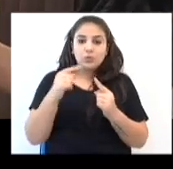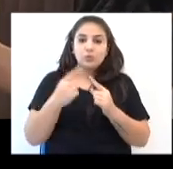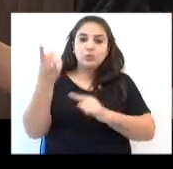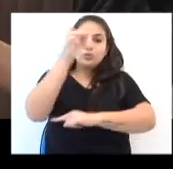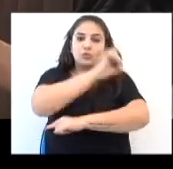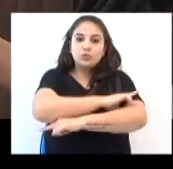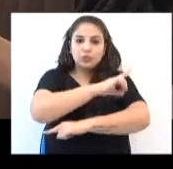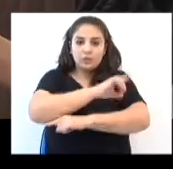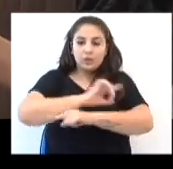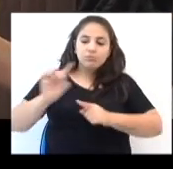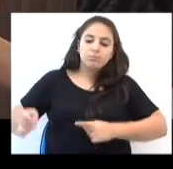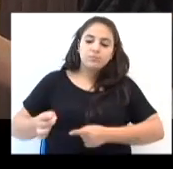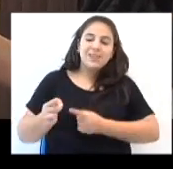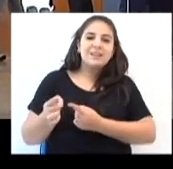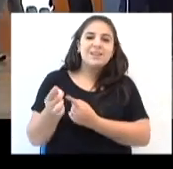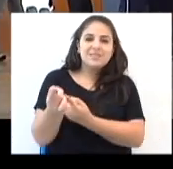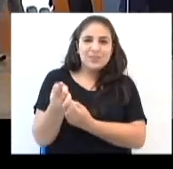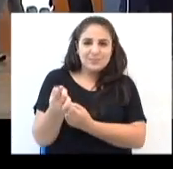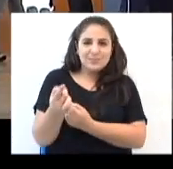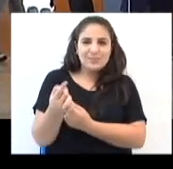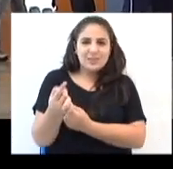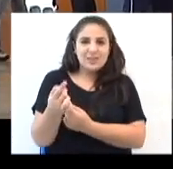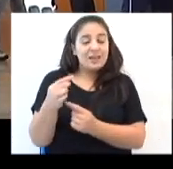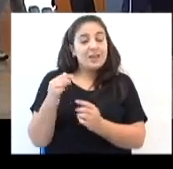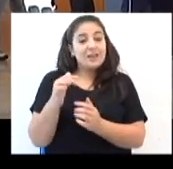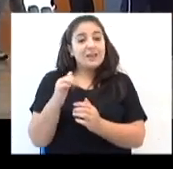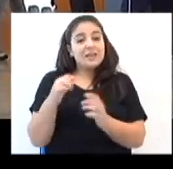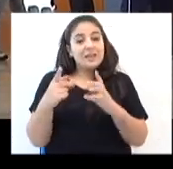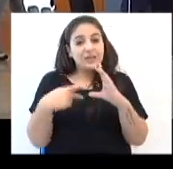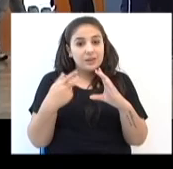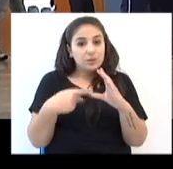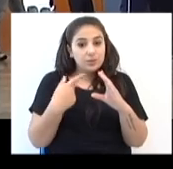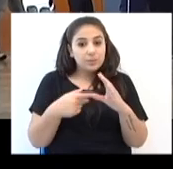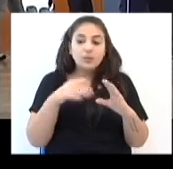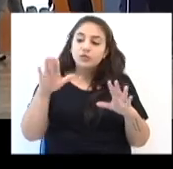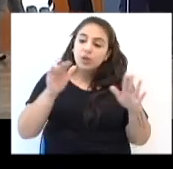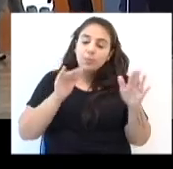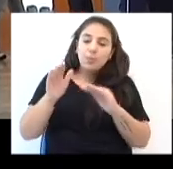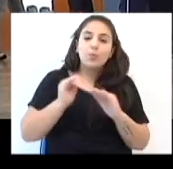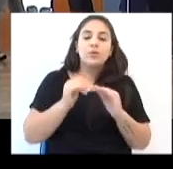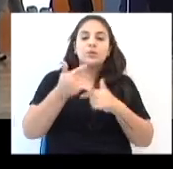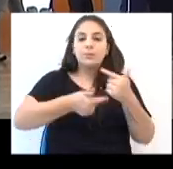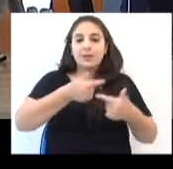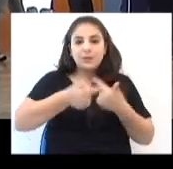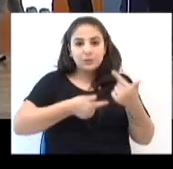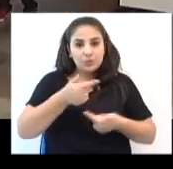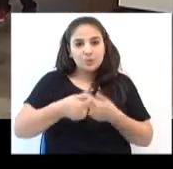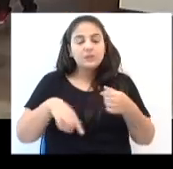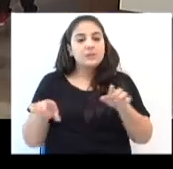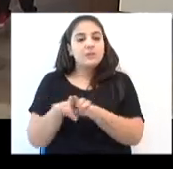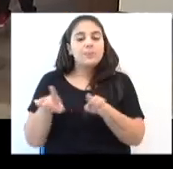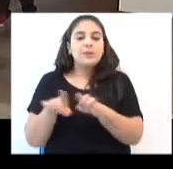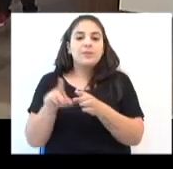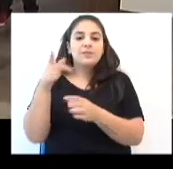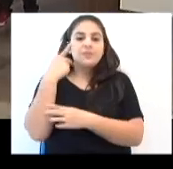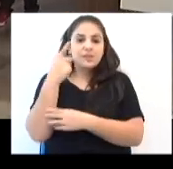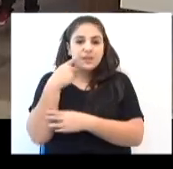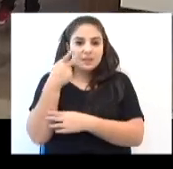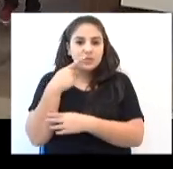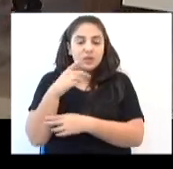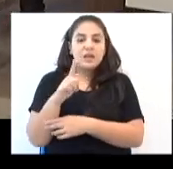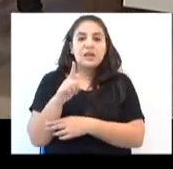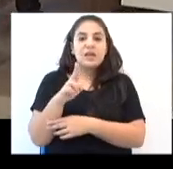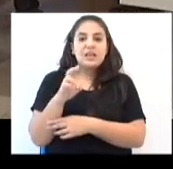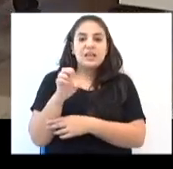objetivo do Dia do Desafio, que na Câmara mobilizou servidores e vereadores. Gleison Consalter,